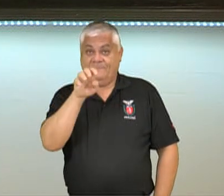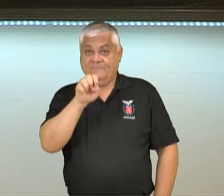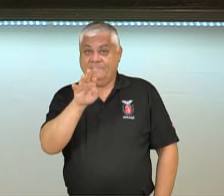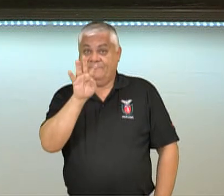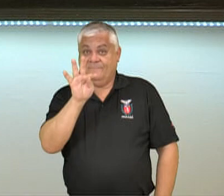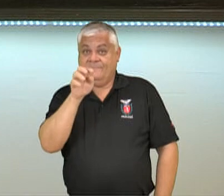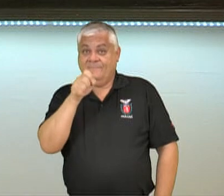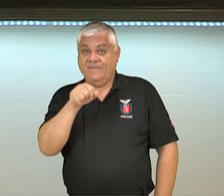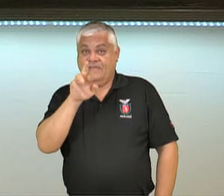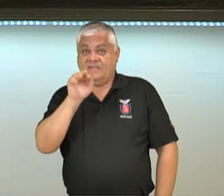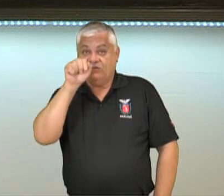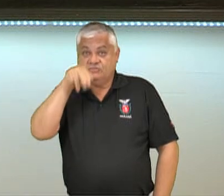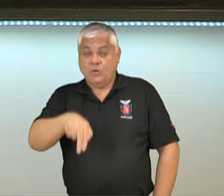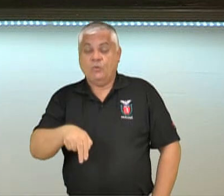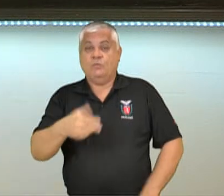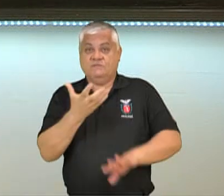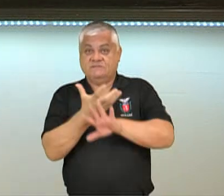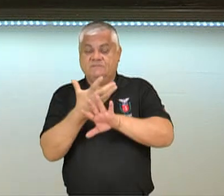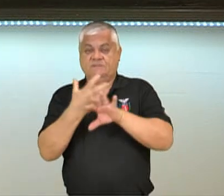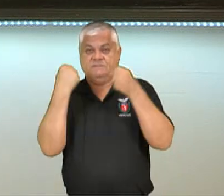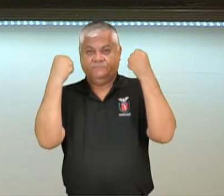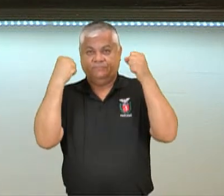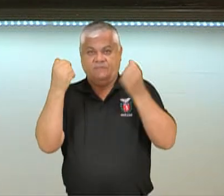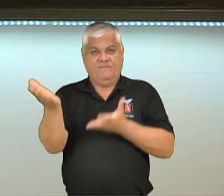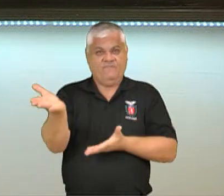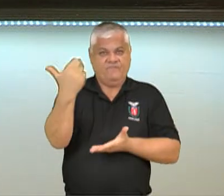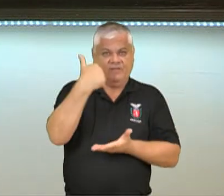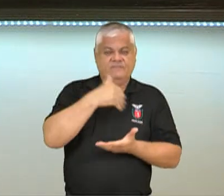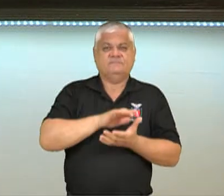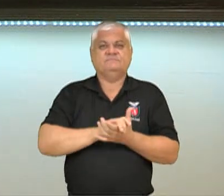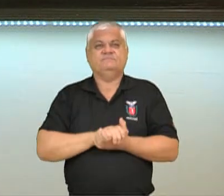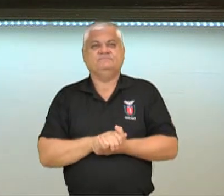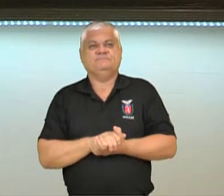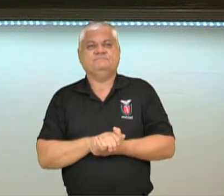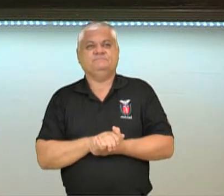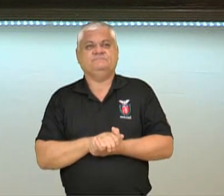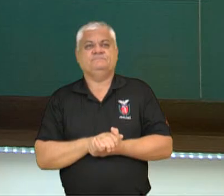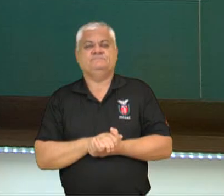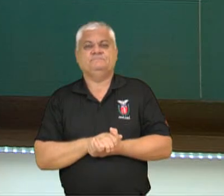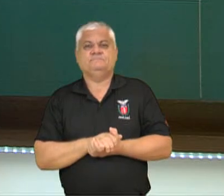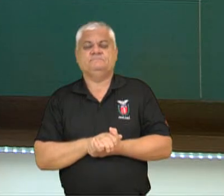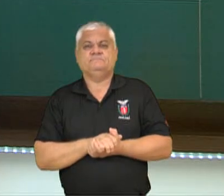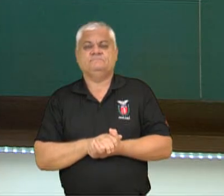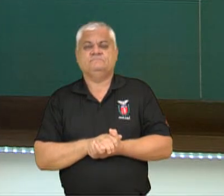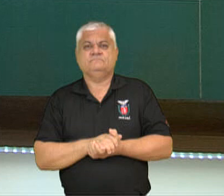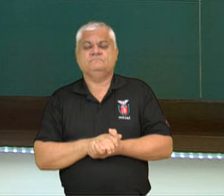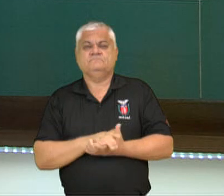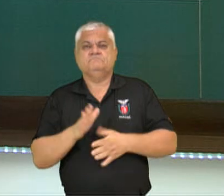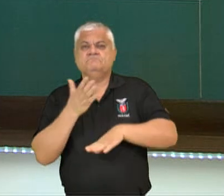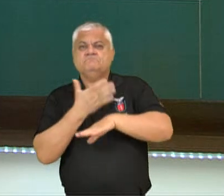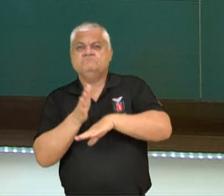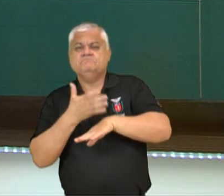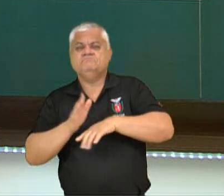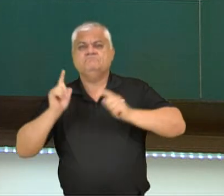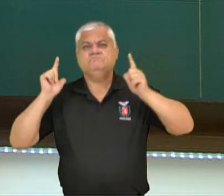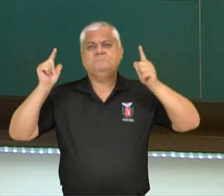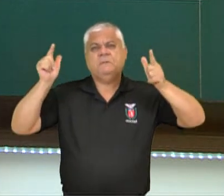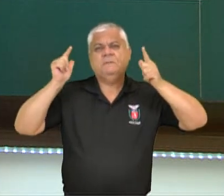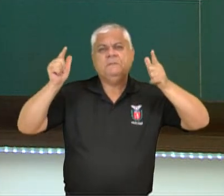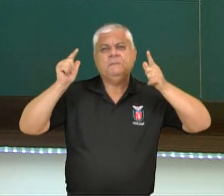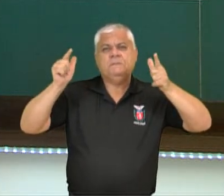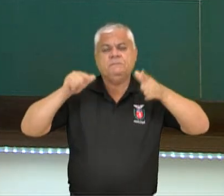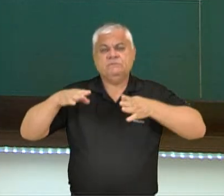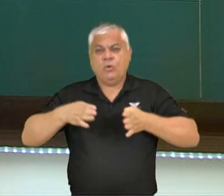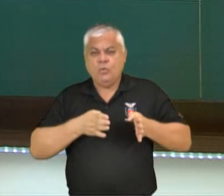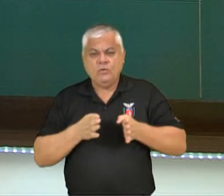educação física e convido vocês, vem comigo aqui. Práticas corporais de aventura, orientação,